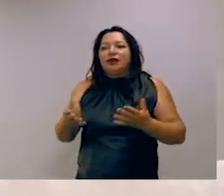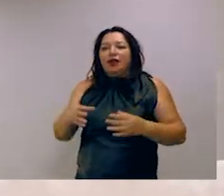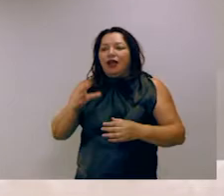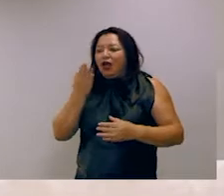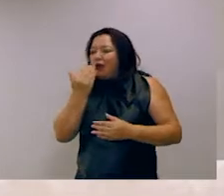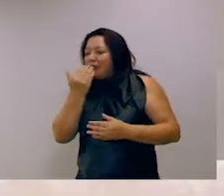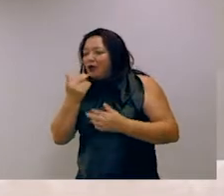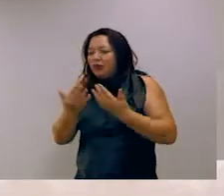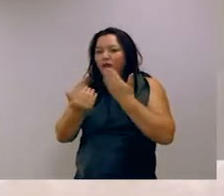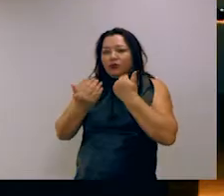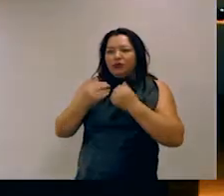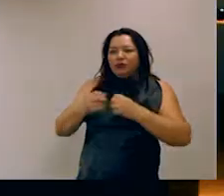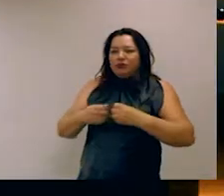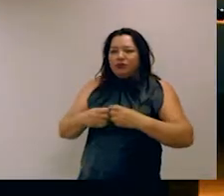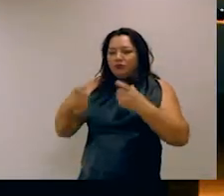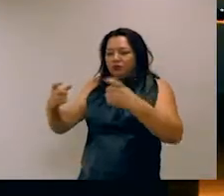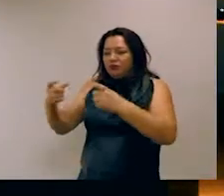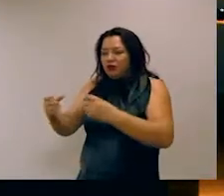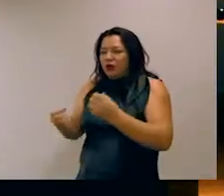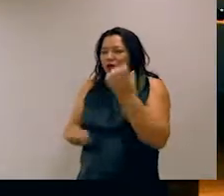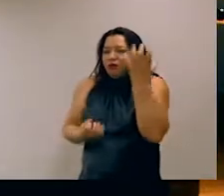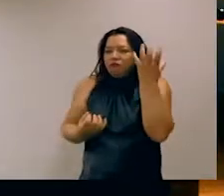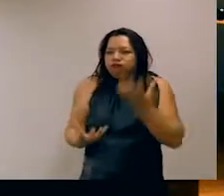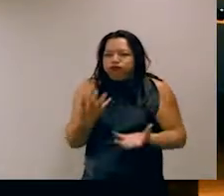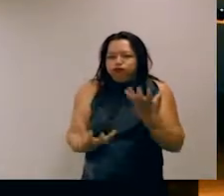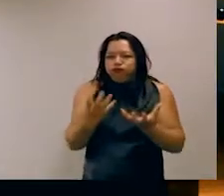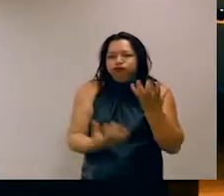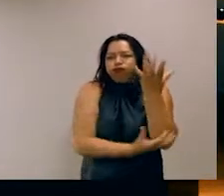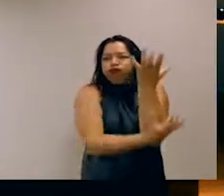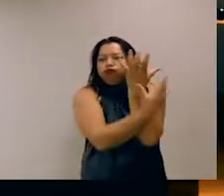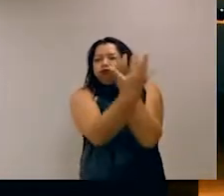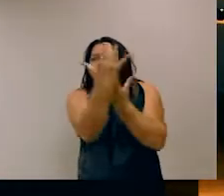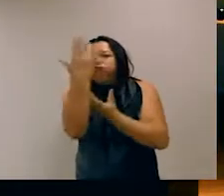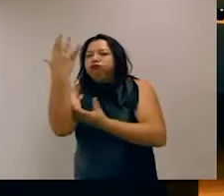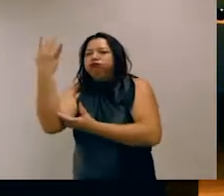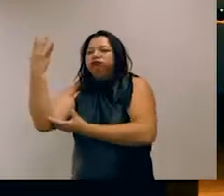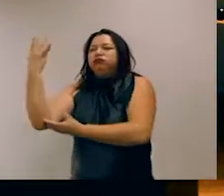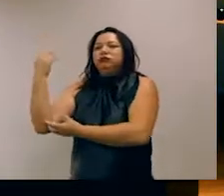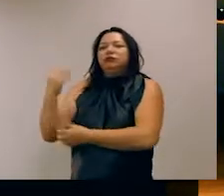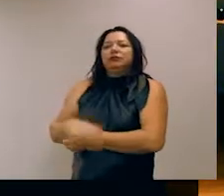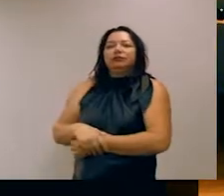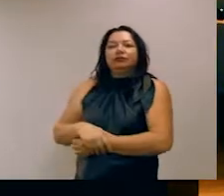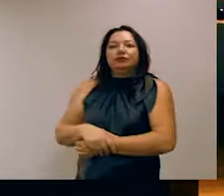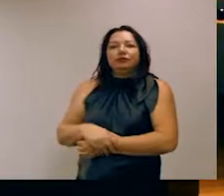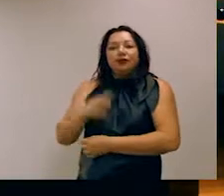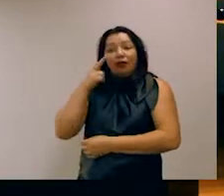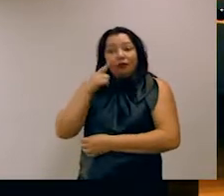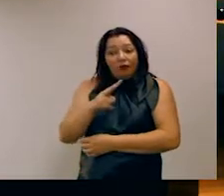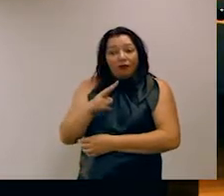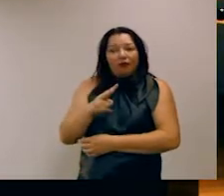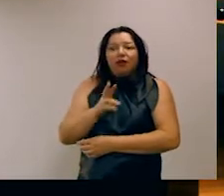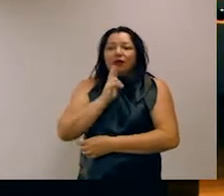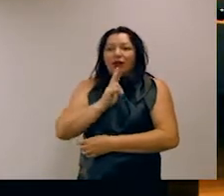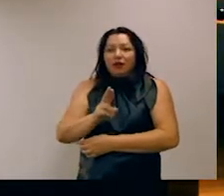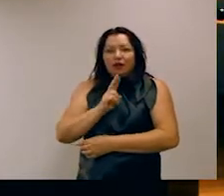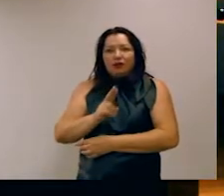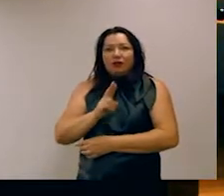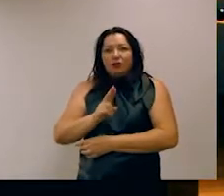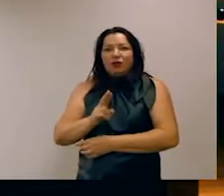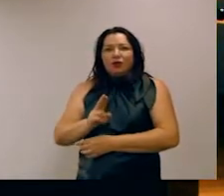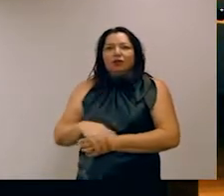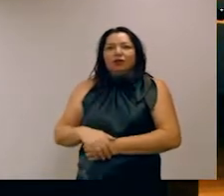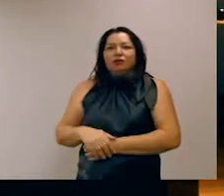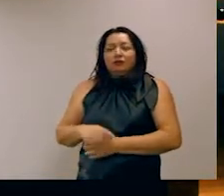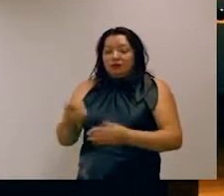Um aumento no número de incêndios florestais? Vocês veem que para poder responder essa pergunta com taxas elevadas de